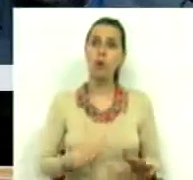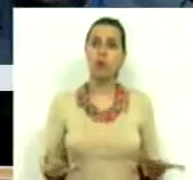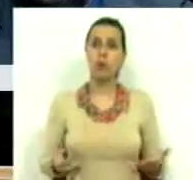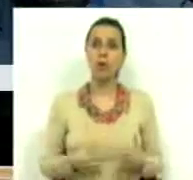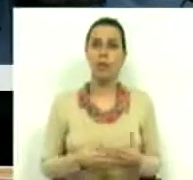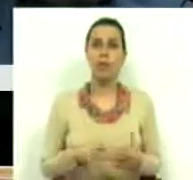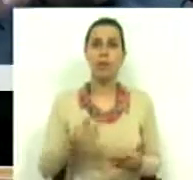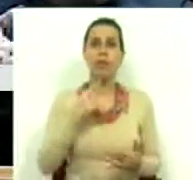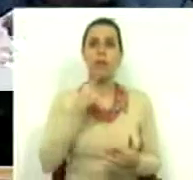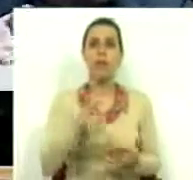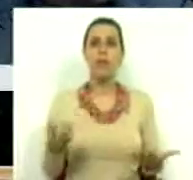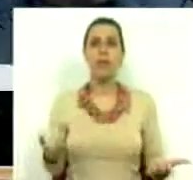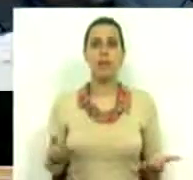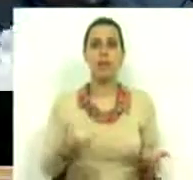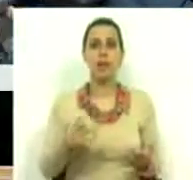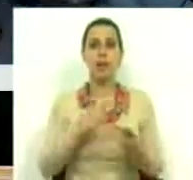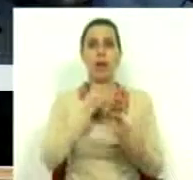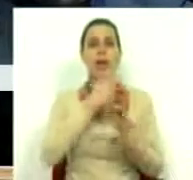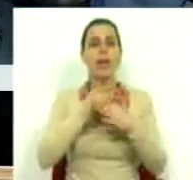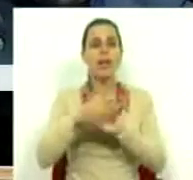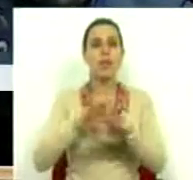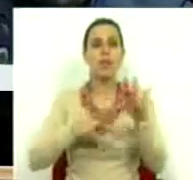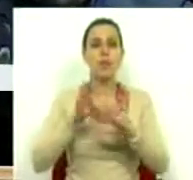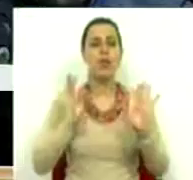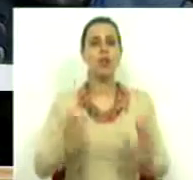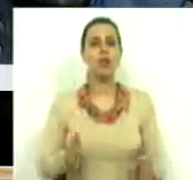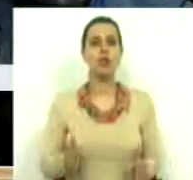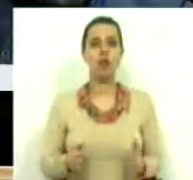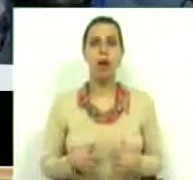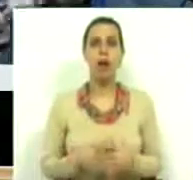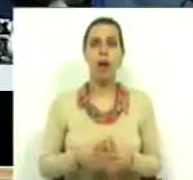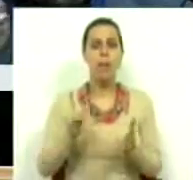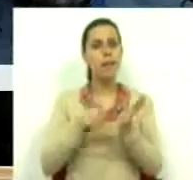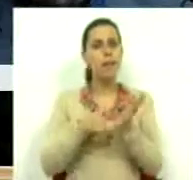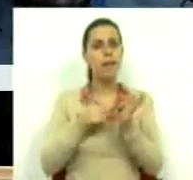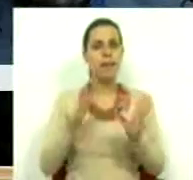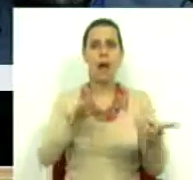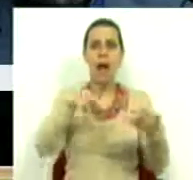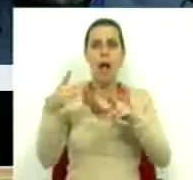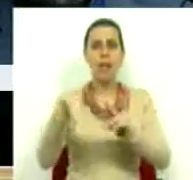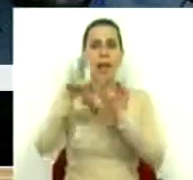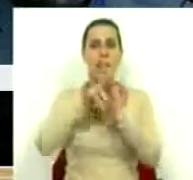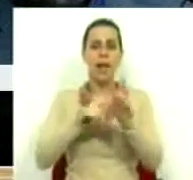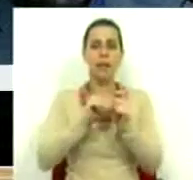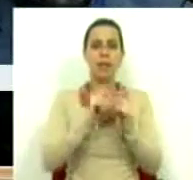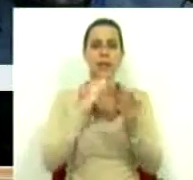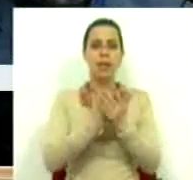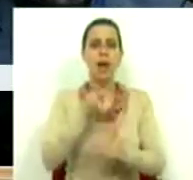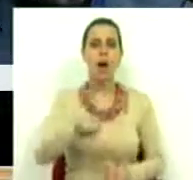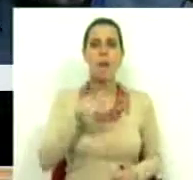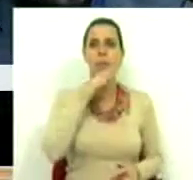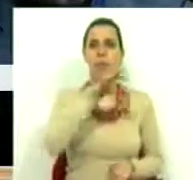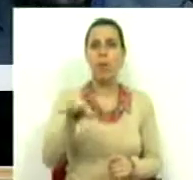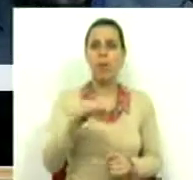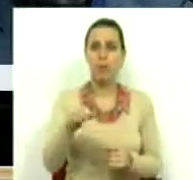inclusivamente de sublinhar a intervenção que já foi feita relativamente à necessidade de alterar as regras de atribuição do abono de